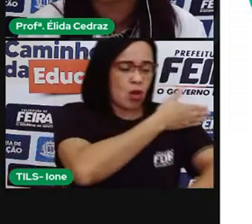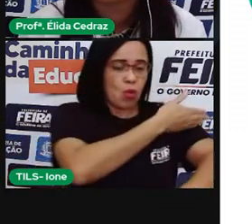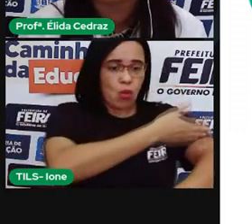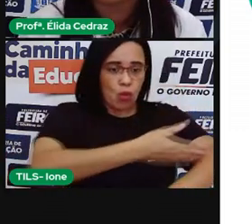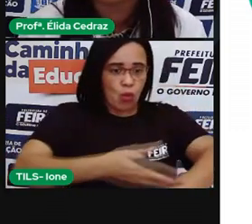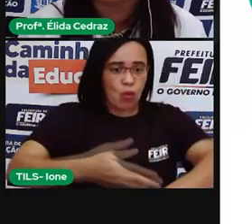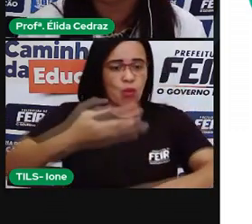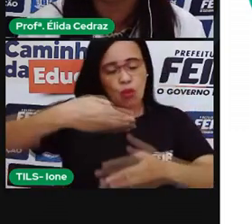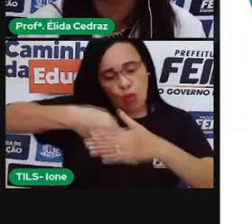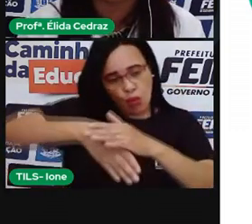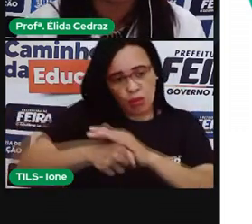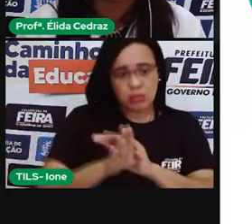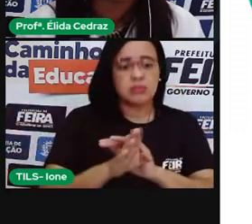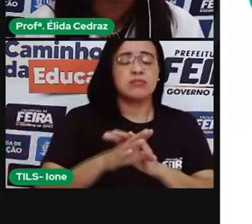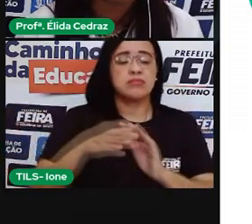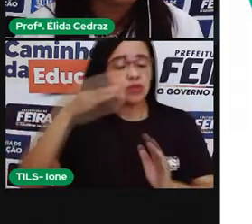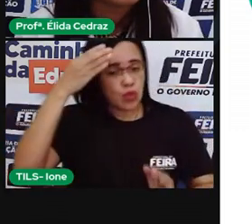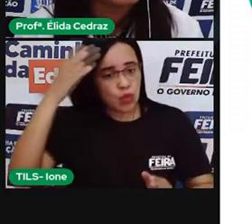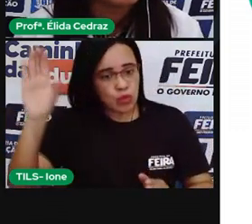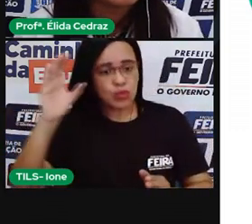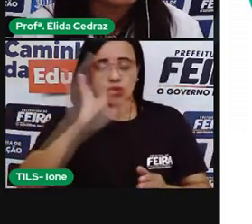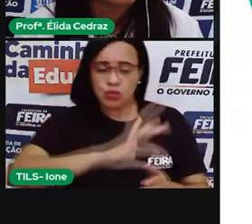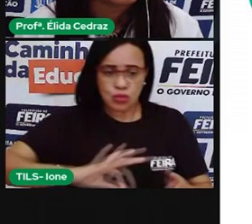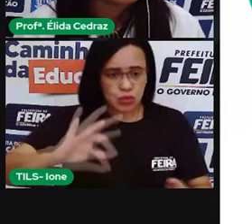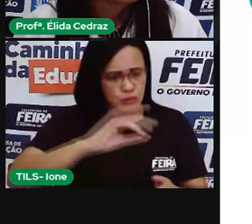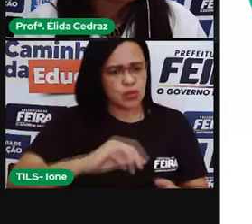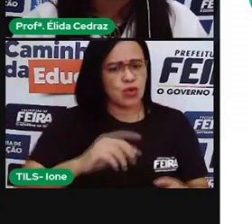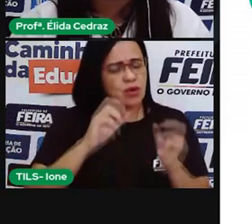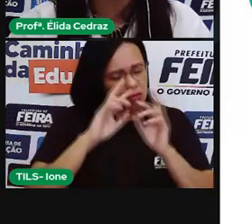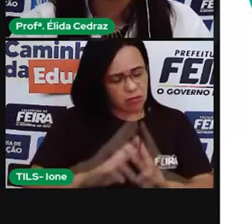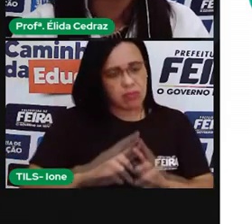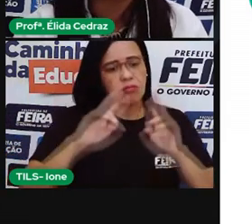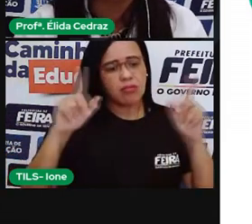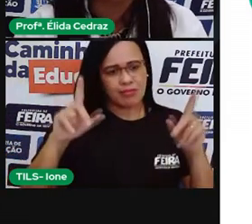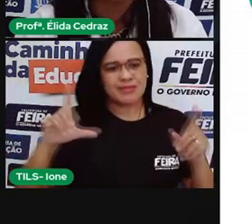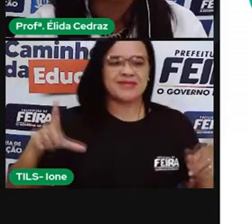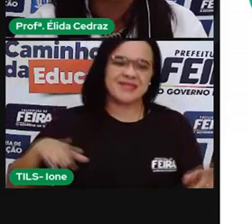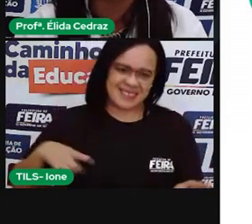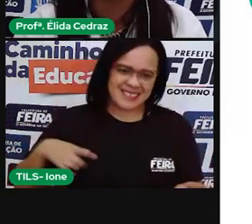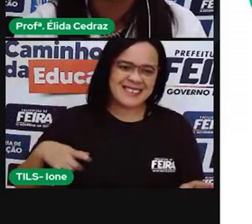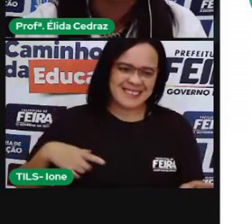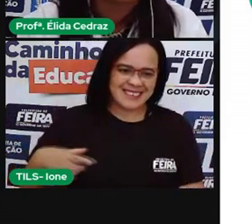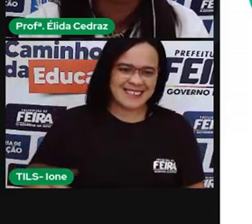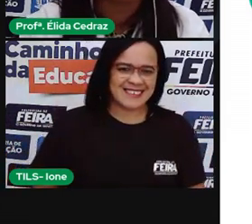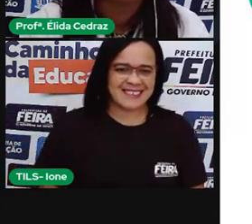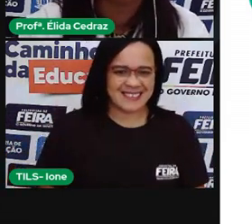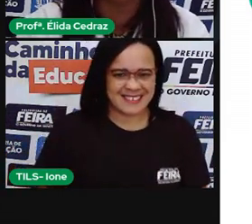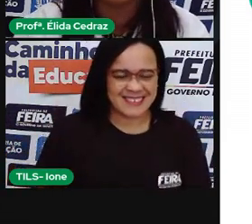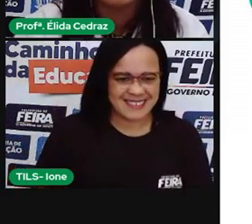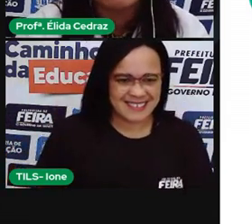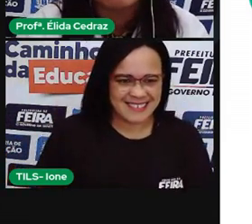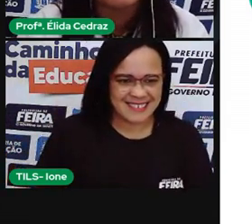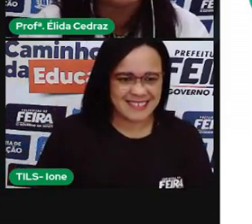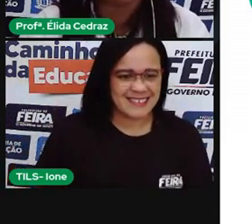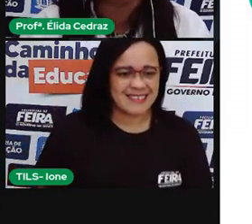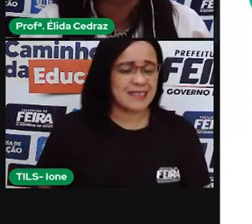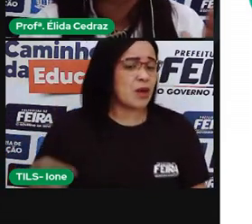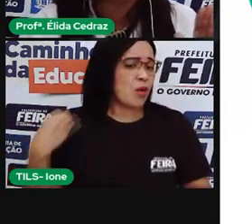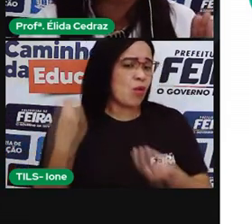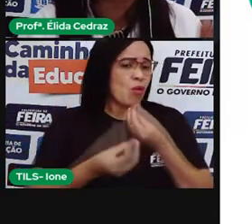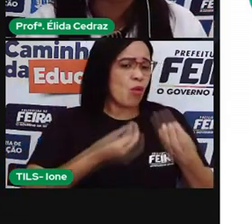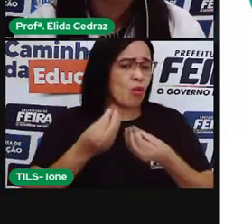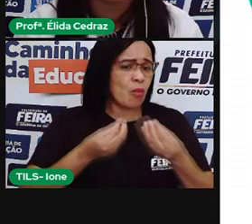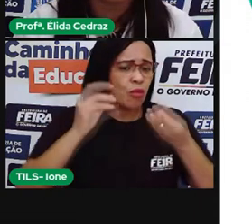de comer. Muitas coisas do povo brasileiro é muito diferente